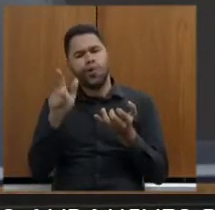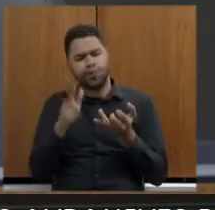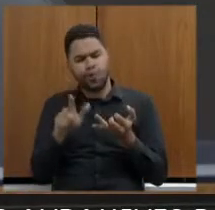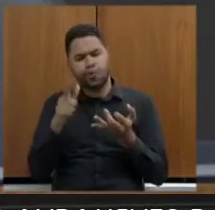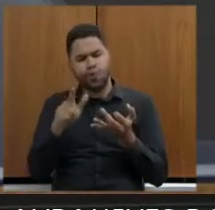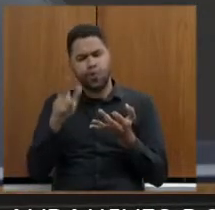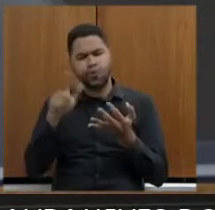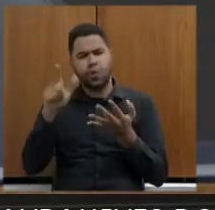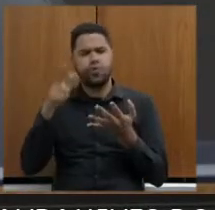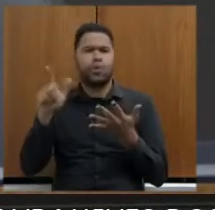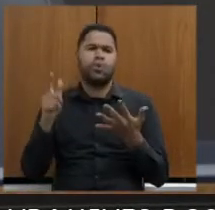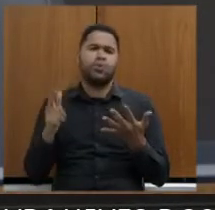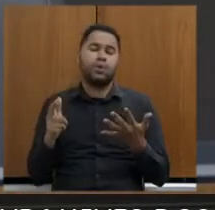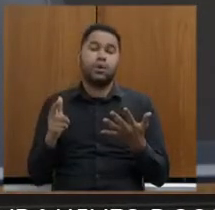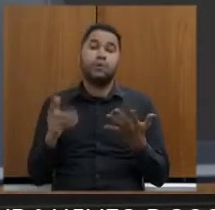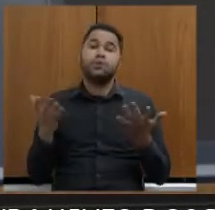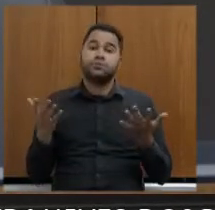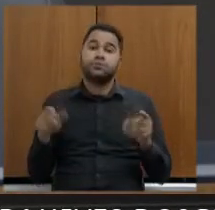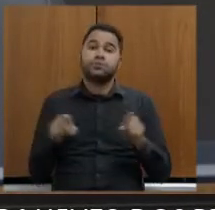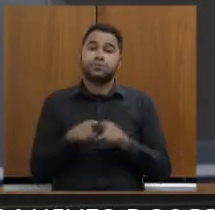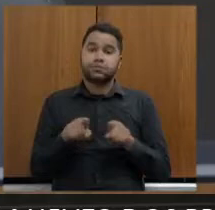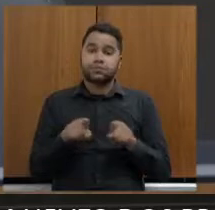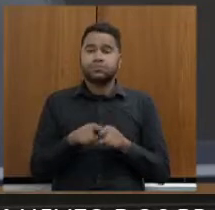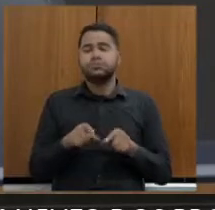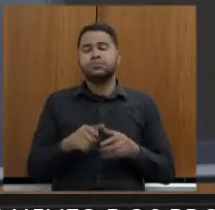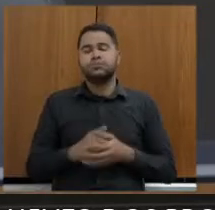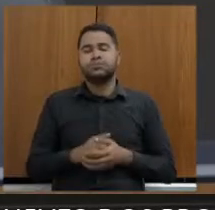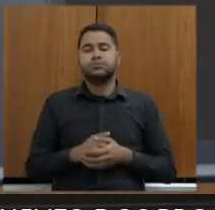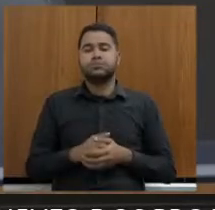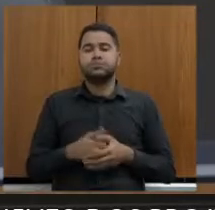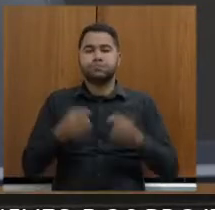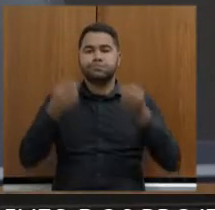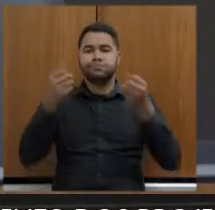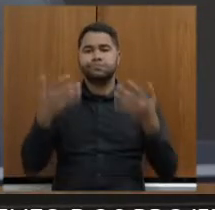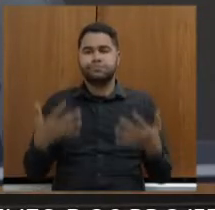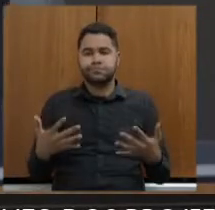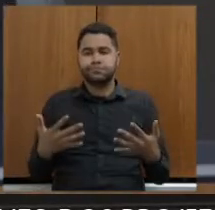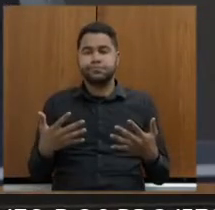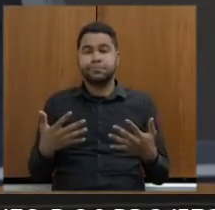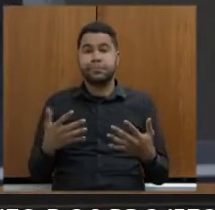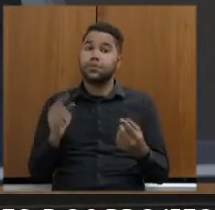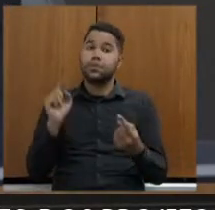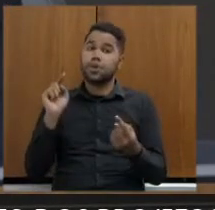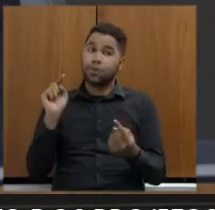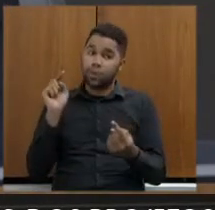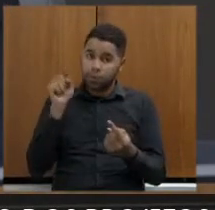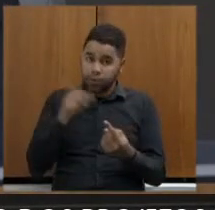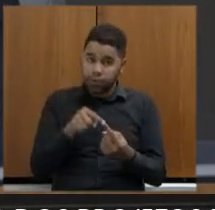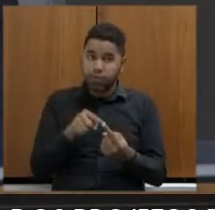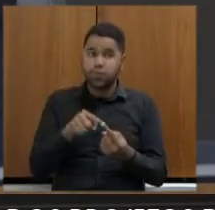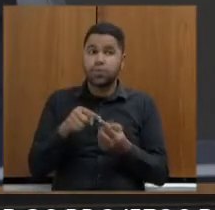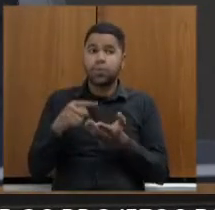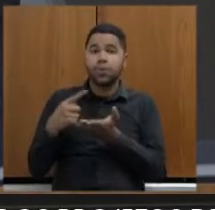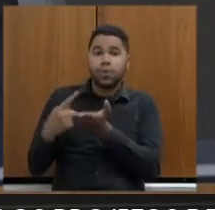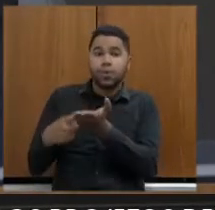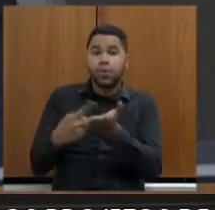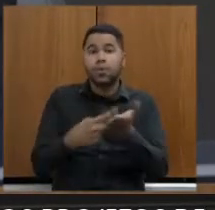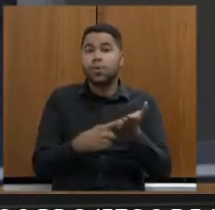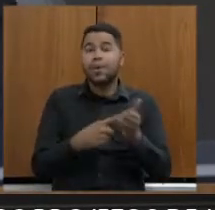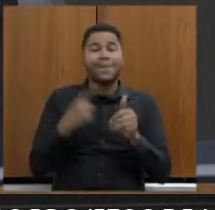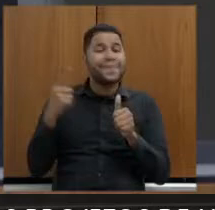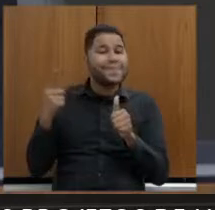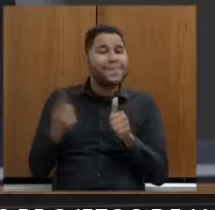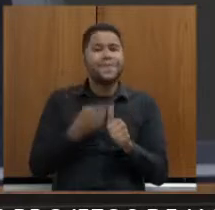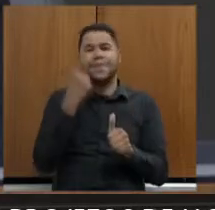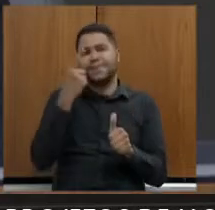reforçando, deputado, que o objetivo do acordo é, antes de tudo,